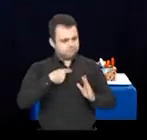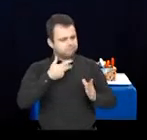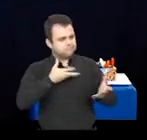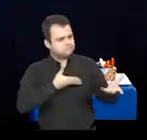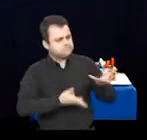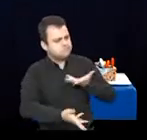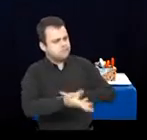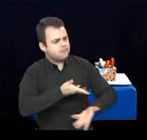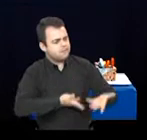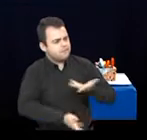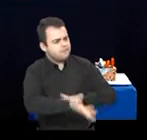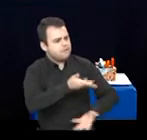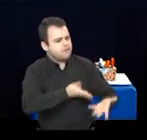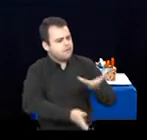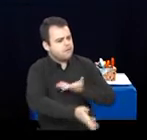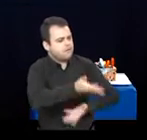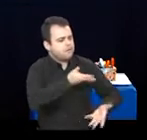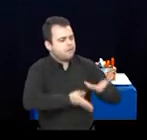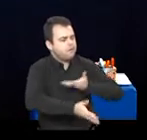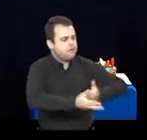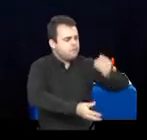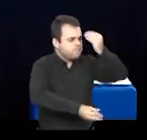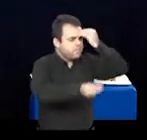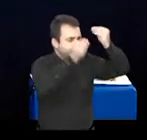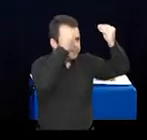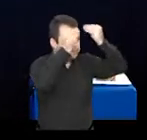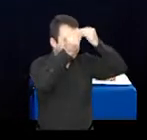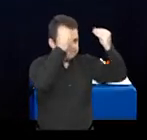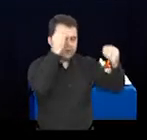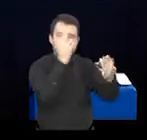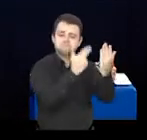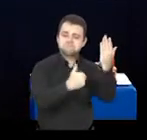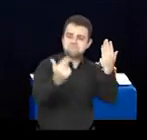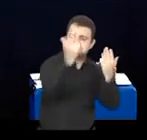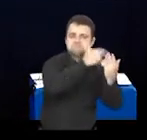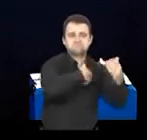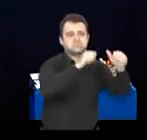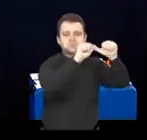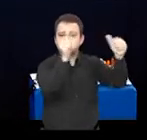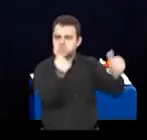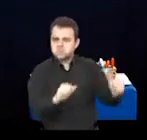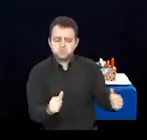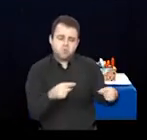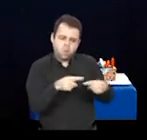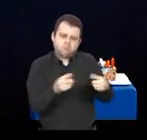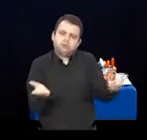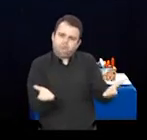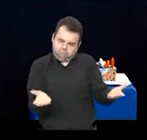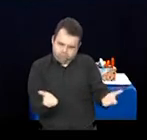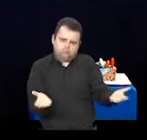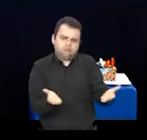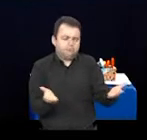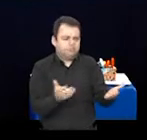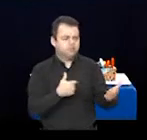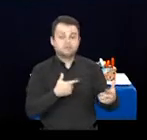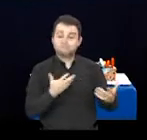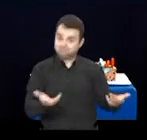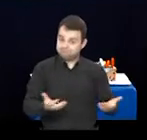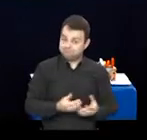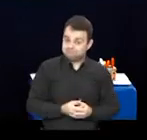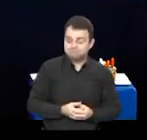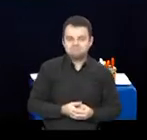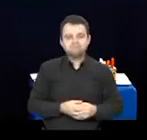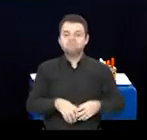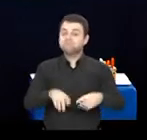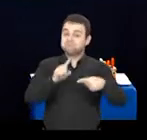dialogar com uma pintura, com uma escultura ou com uma produção artística contemporânea. Então, bora, junto